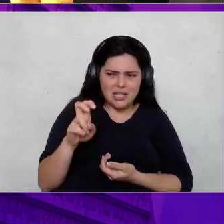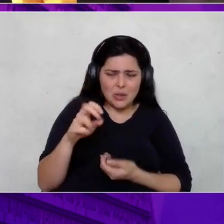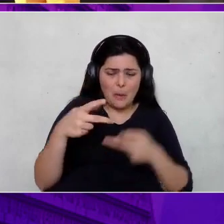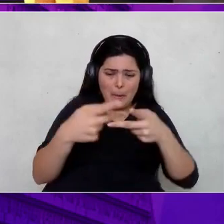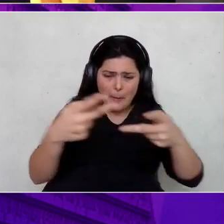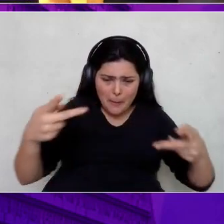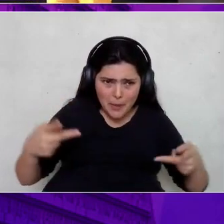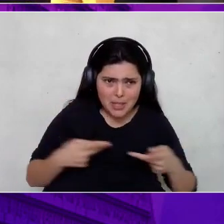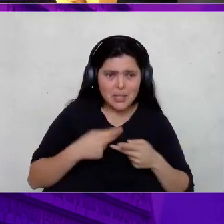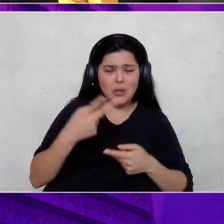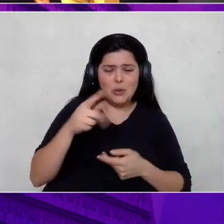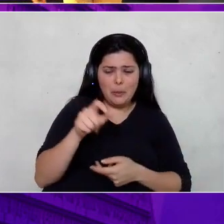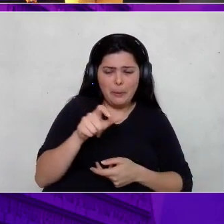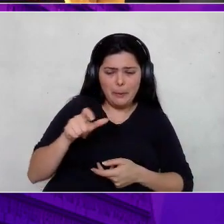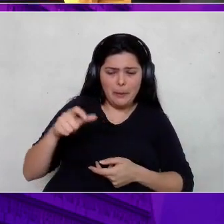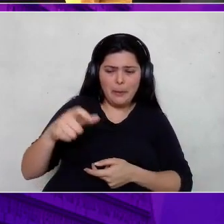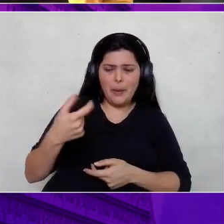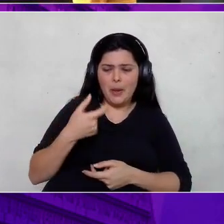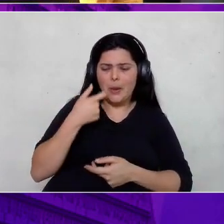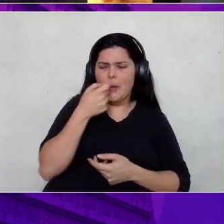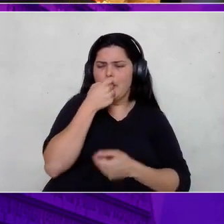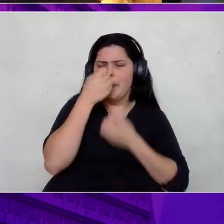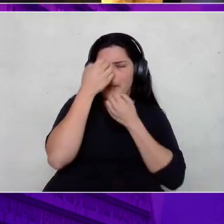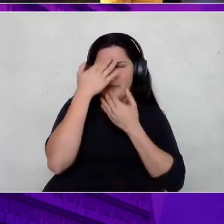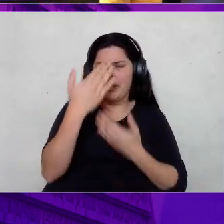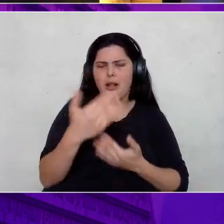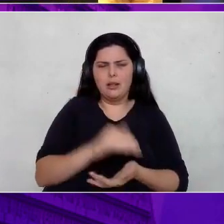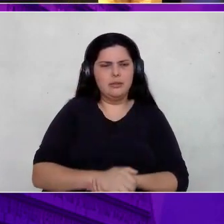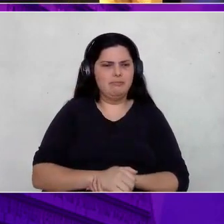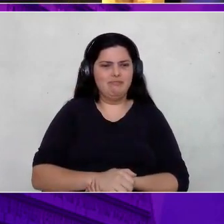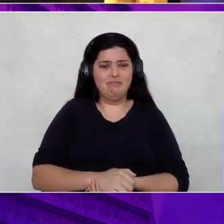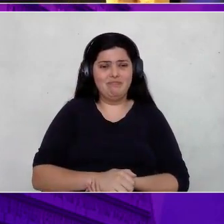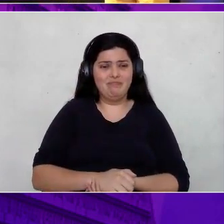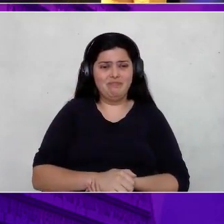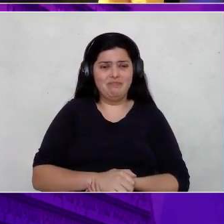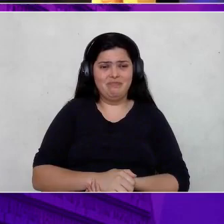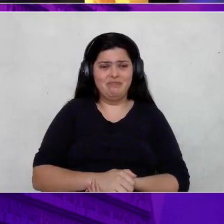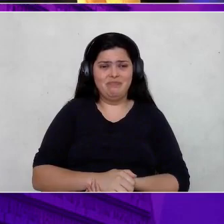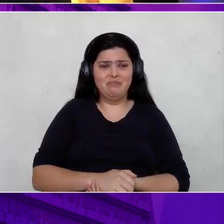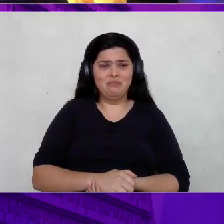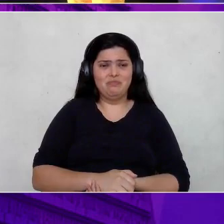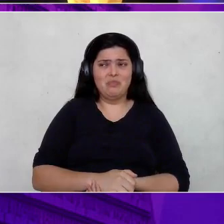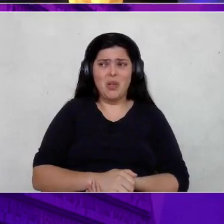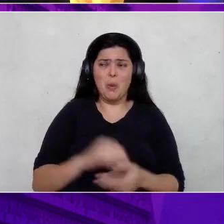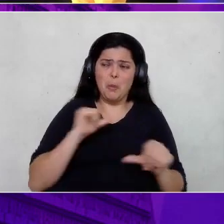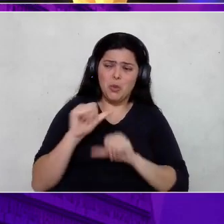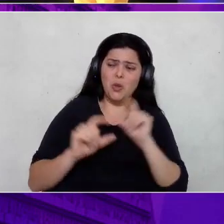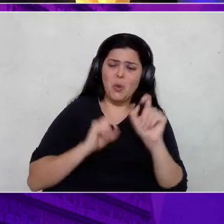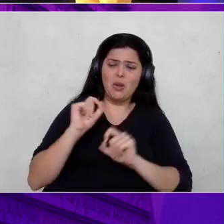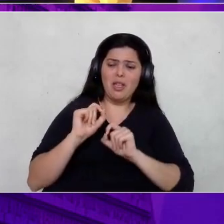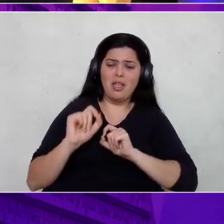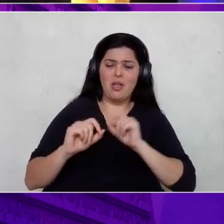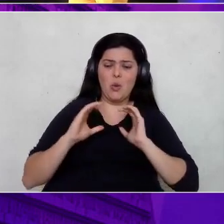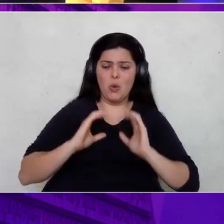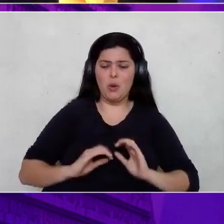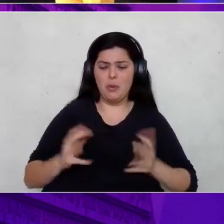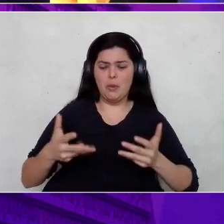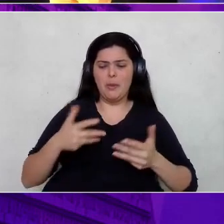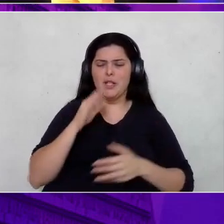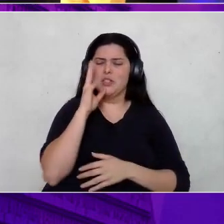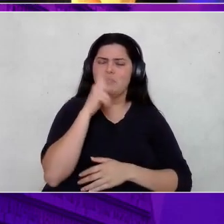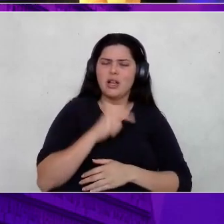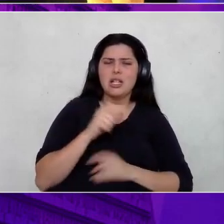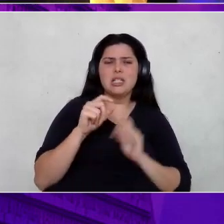pedacinhos. Bom, obrigado. O que acontece? O nosso metabolismo, trabalhando de forma mais lenta, significa que é